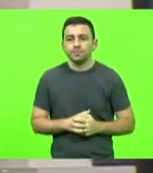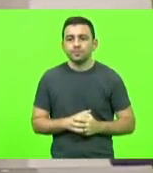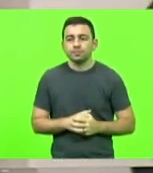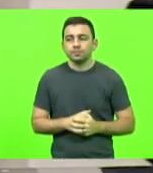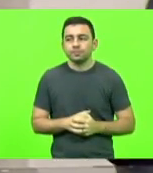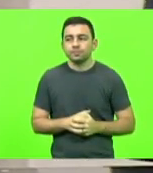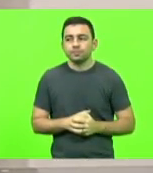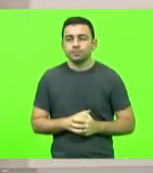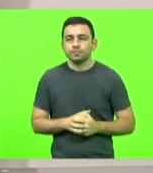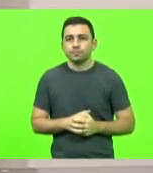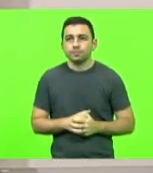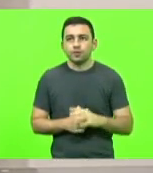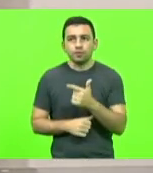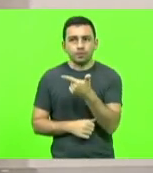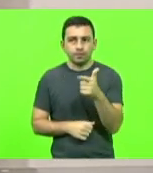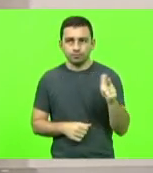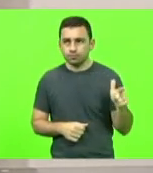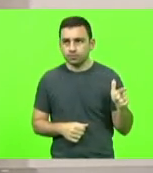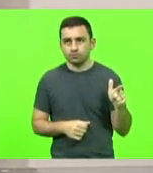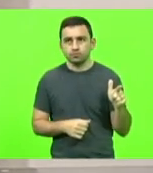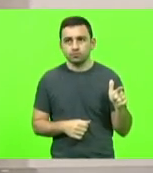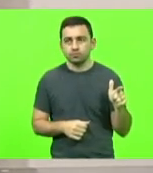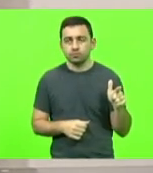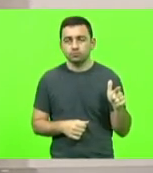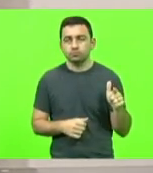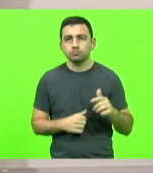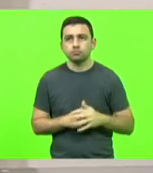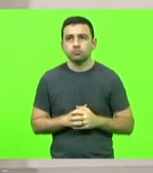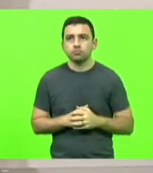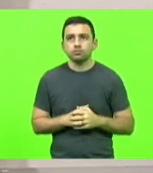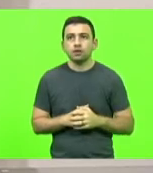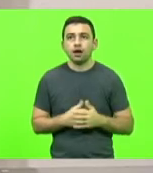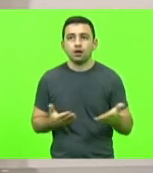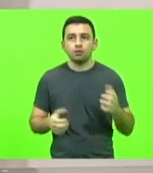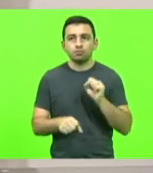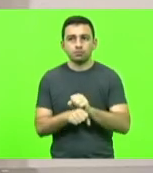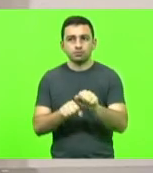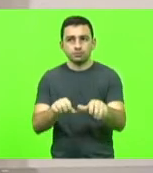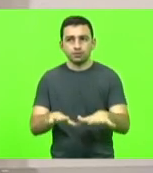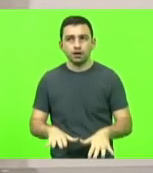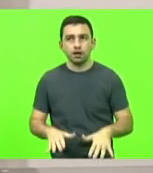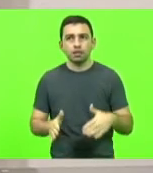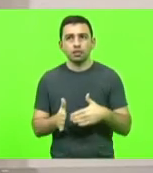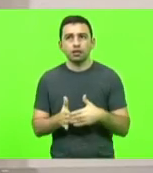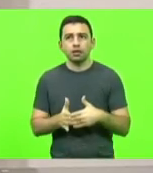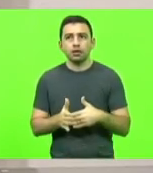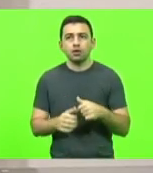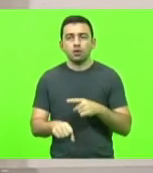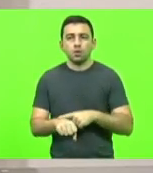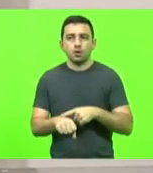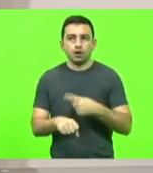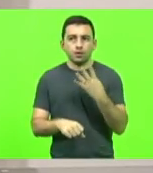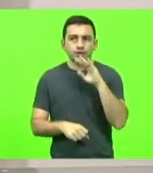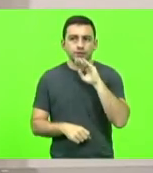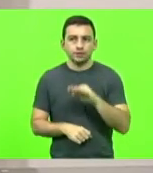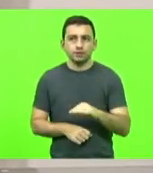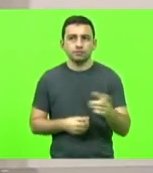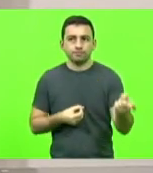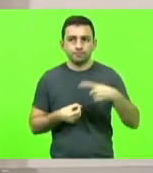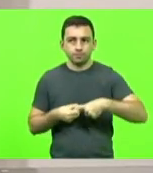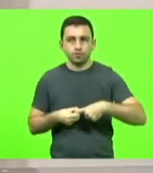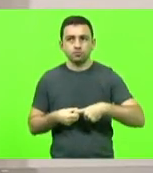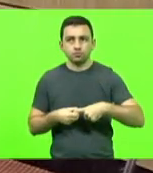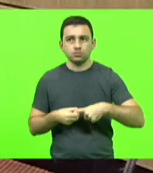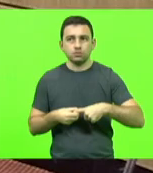não havendo deputado inscrito suspendo a presente sessão até as 16 horas quando retornaremos com a